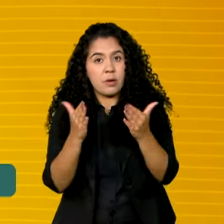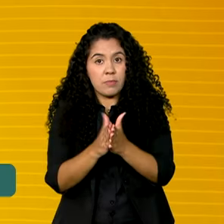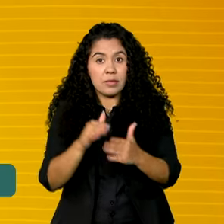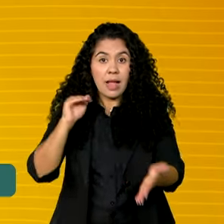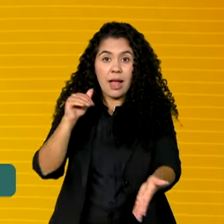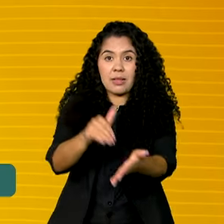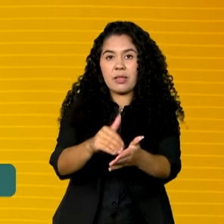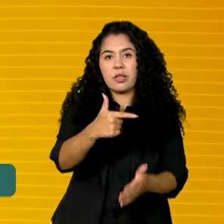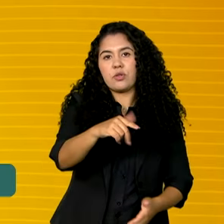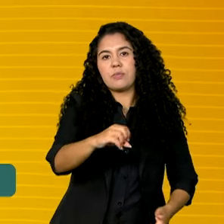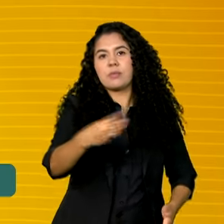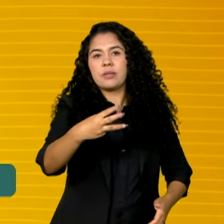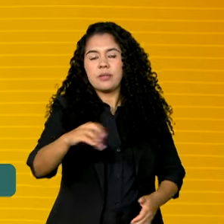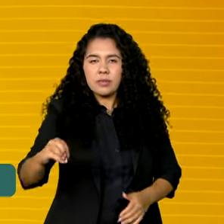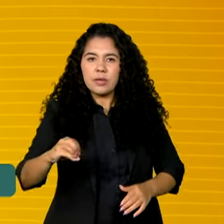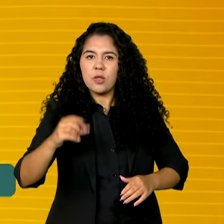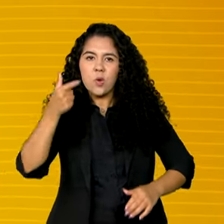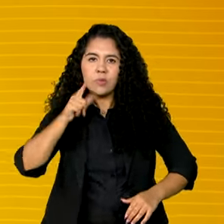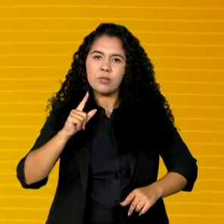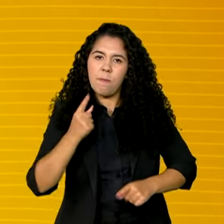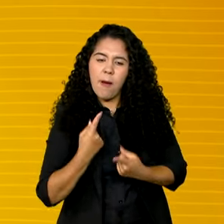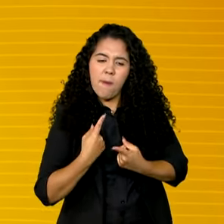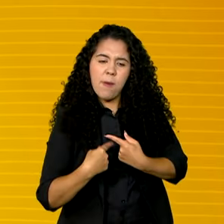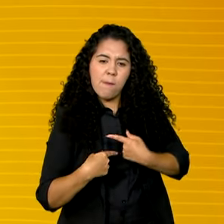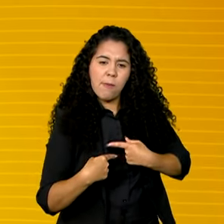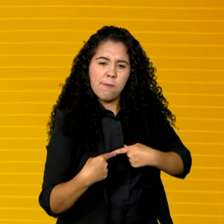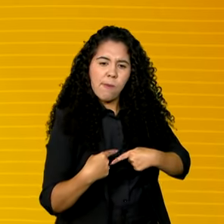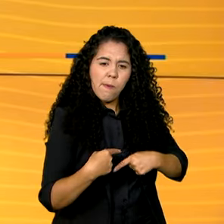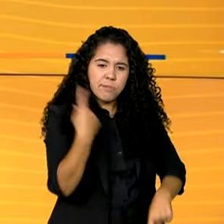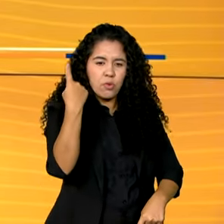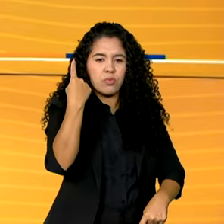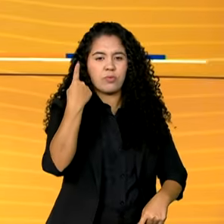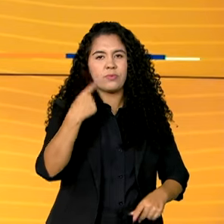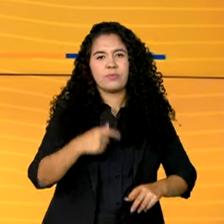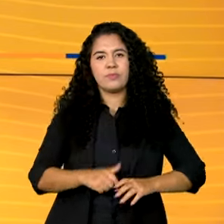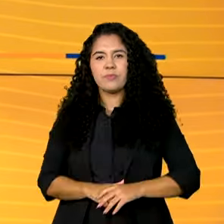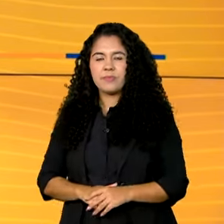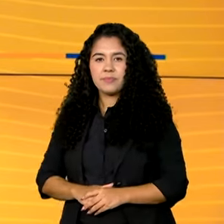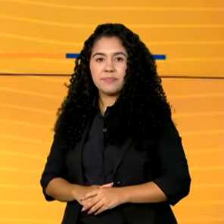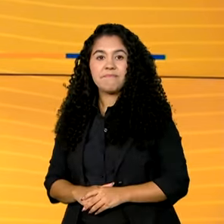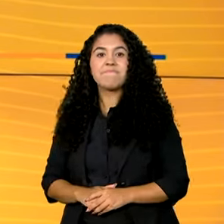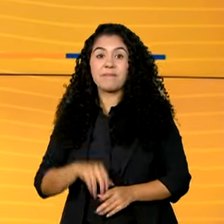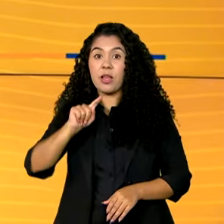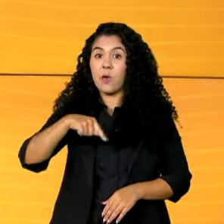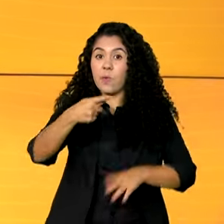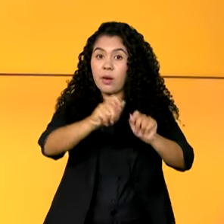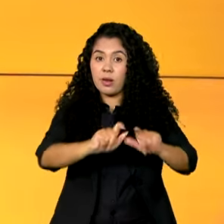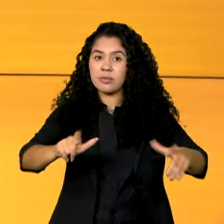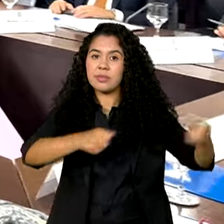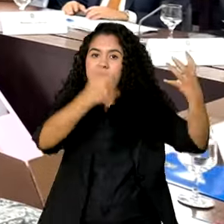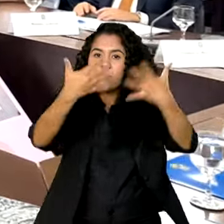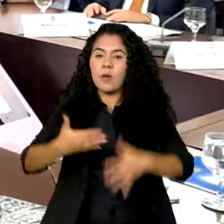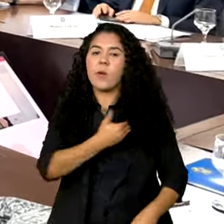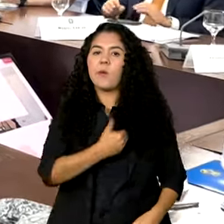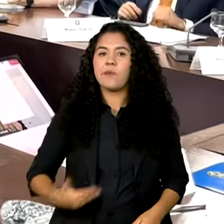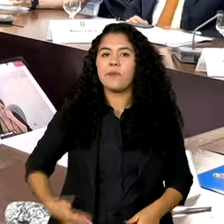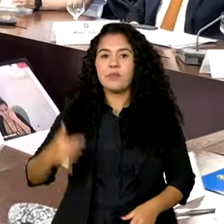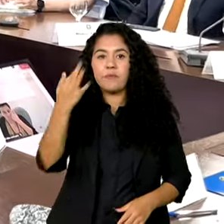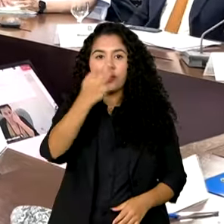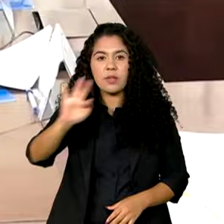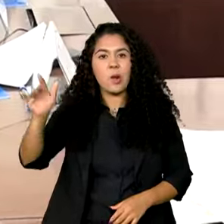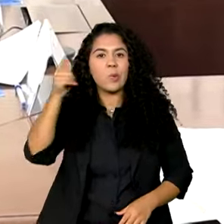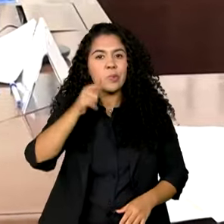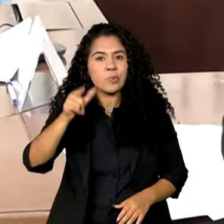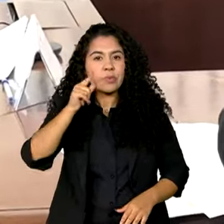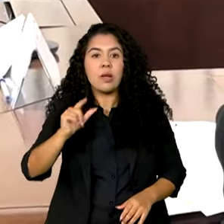avançando no combate à fome e na redução da pobreza no mundo. Veja a seguir, governo federal aumenta em mais